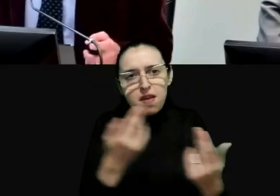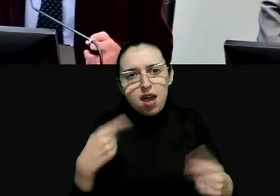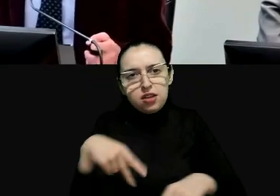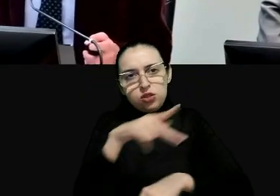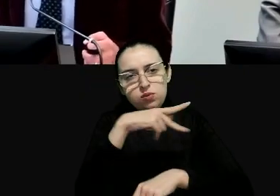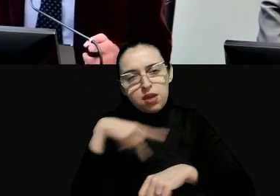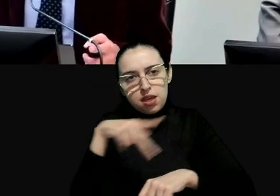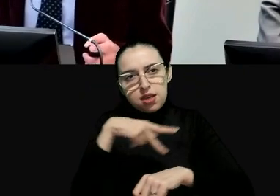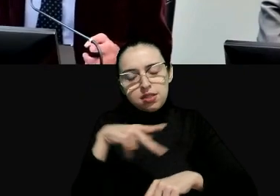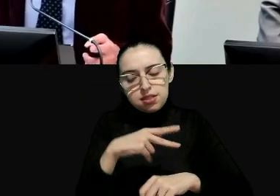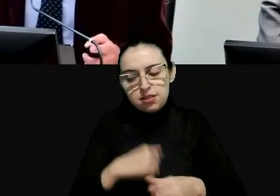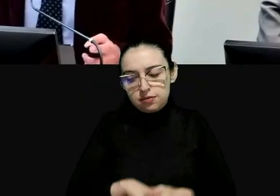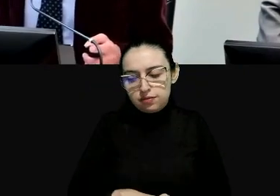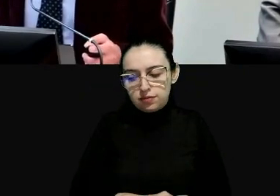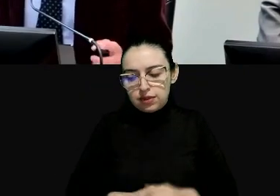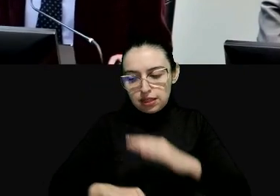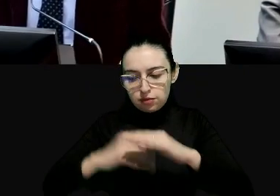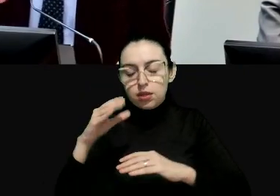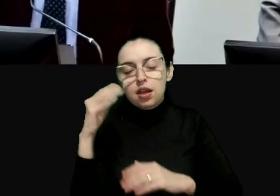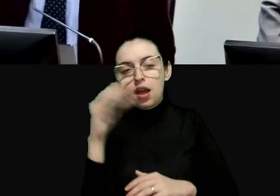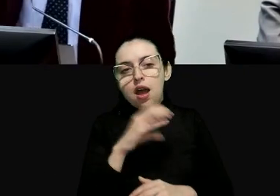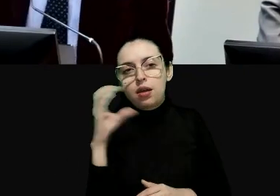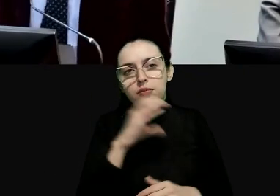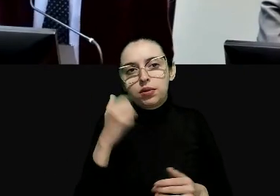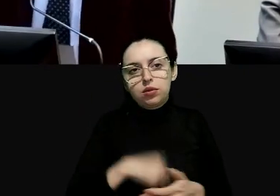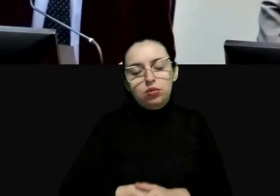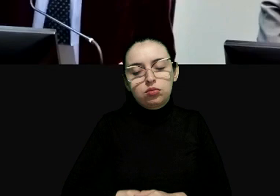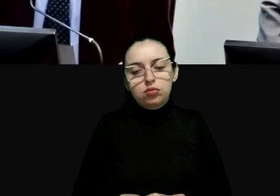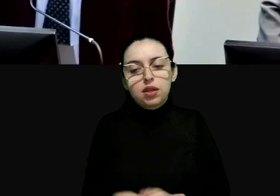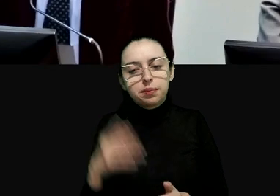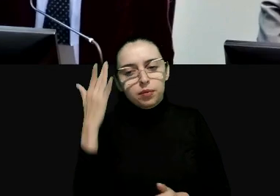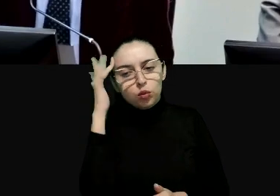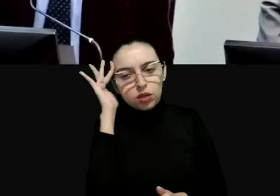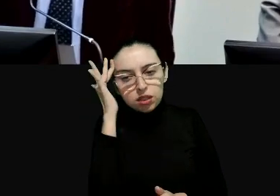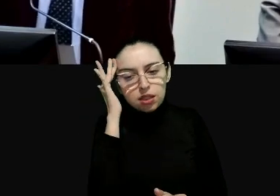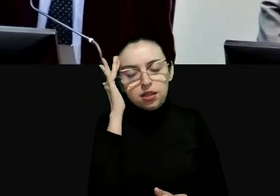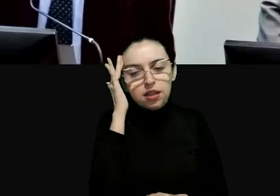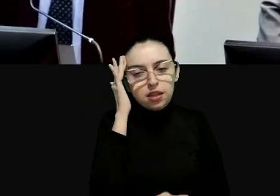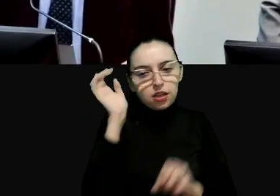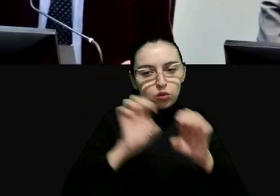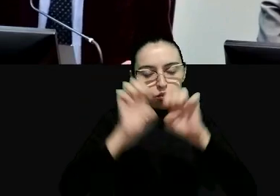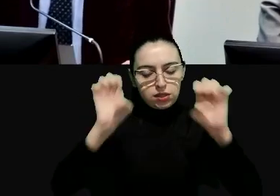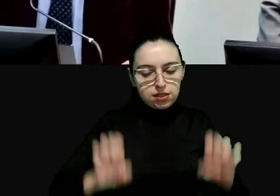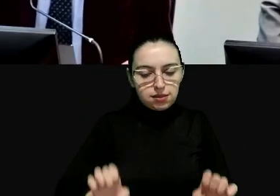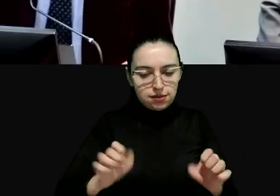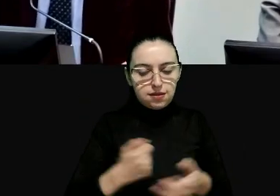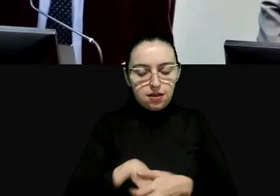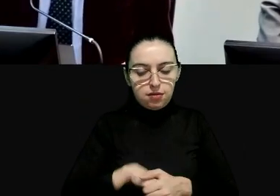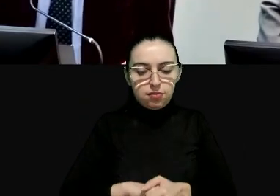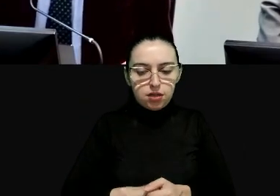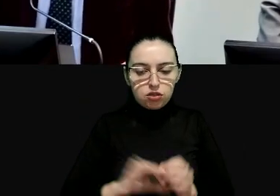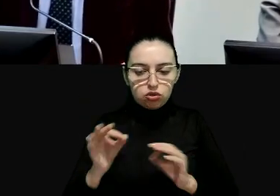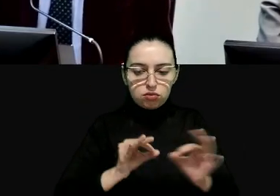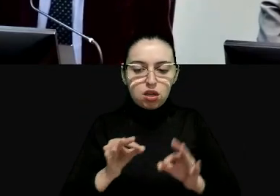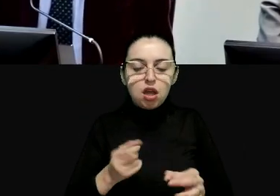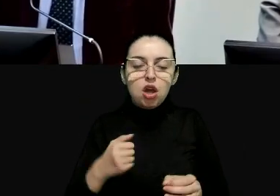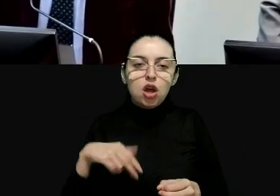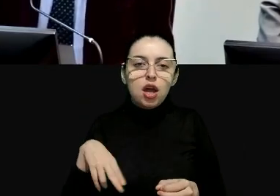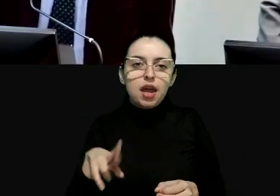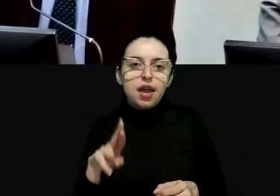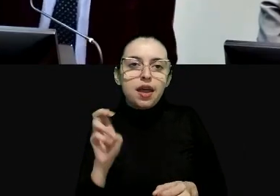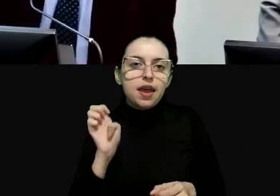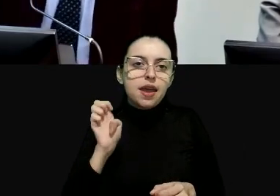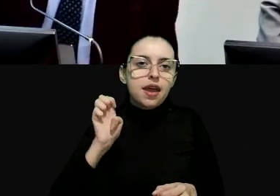um pouco rápidas é dizer se pode entender este sistema este constitucionalismo regional